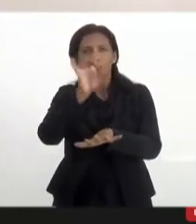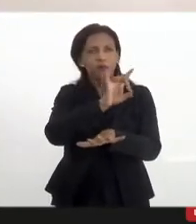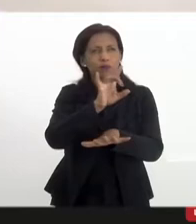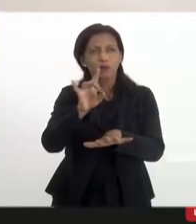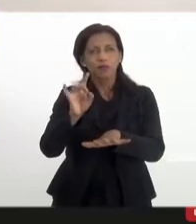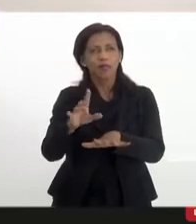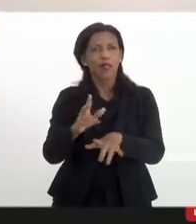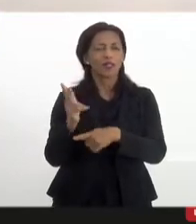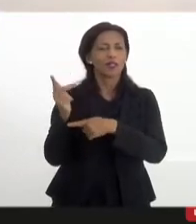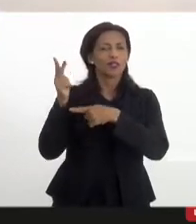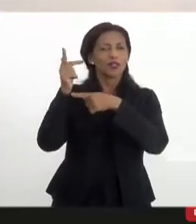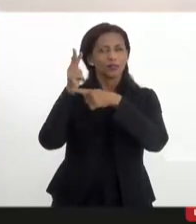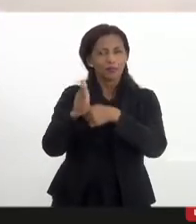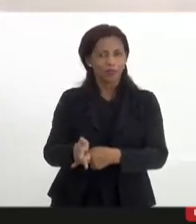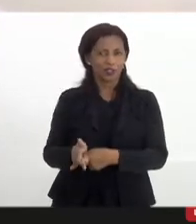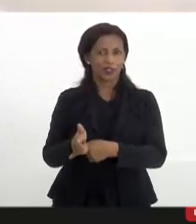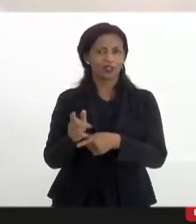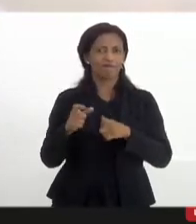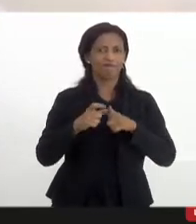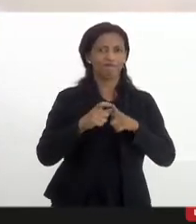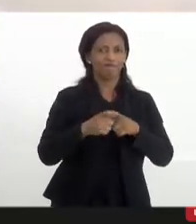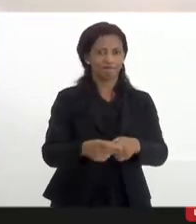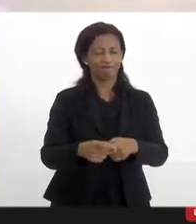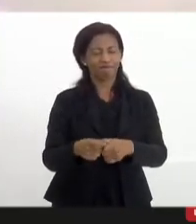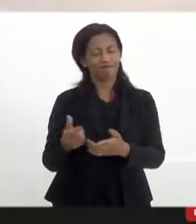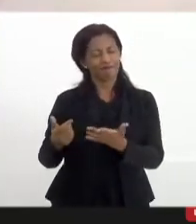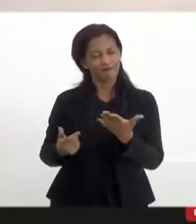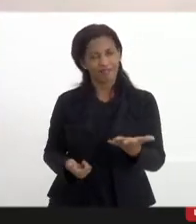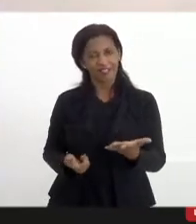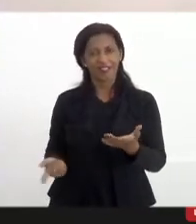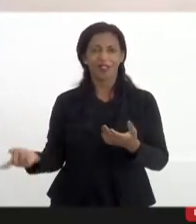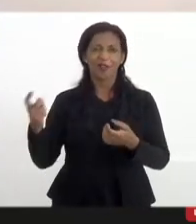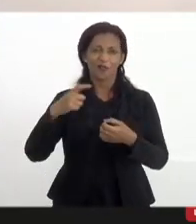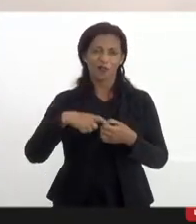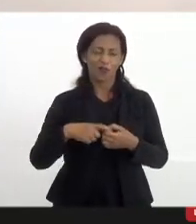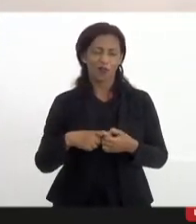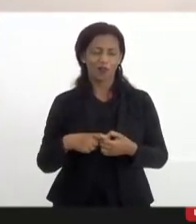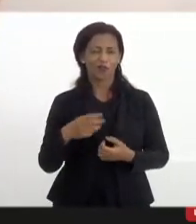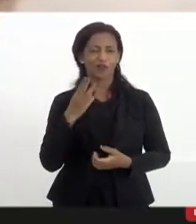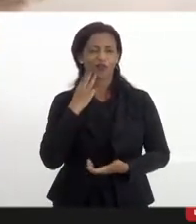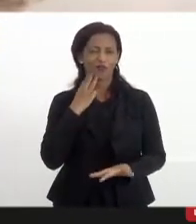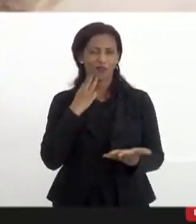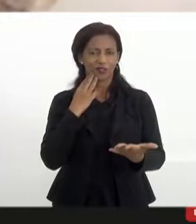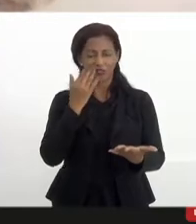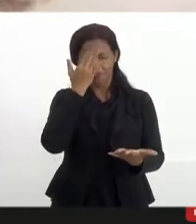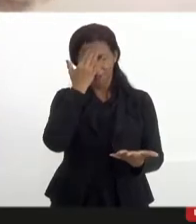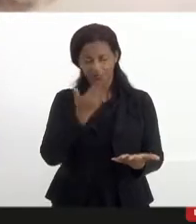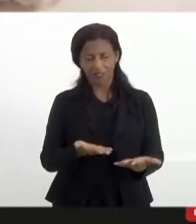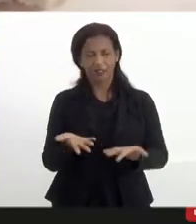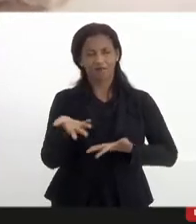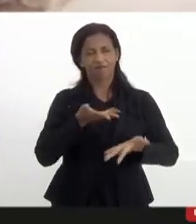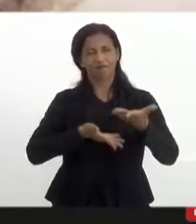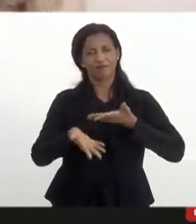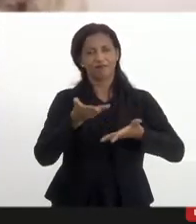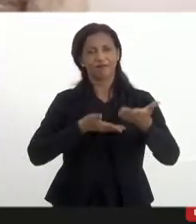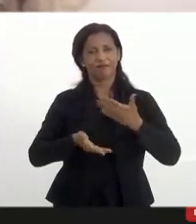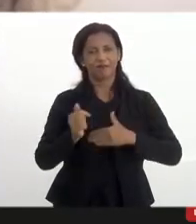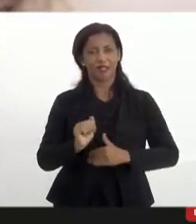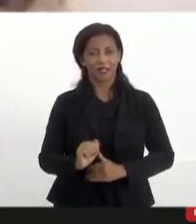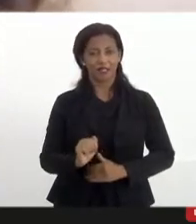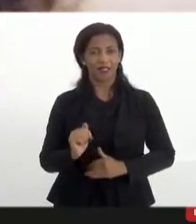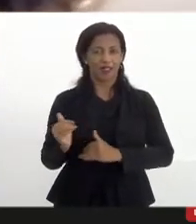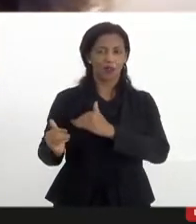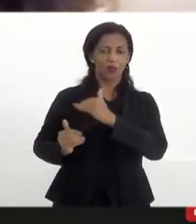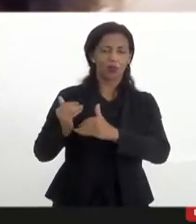de imediativistas. Então, Valdeque, retomo a palavra para você e agradeço novamente essa parceria aqui na construção